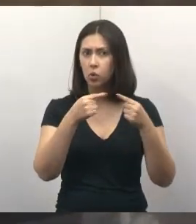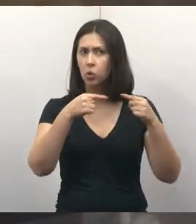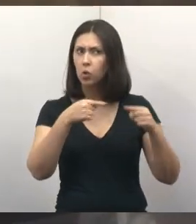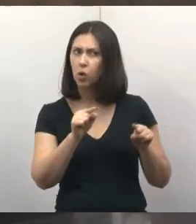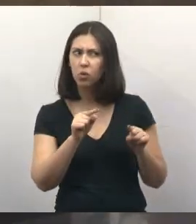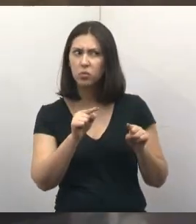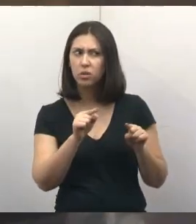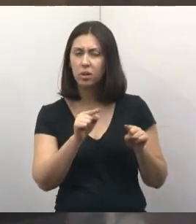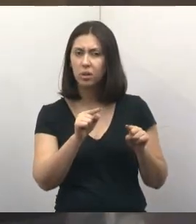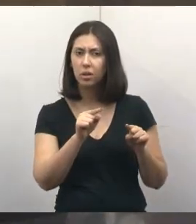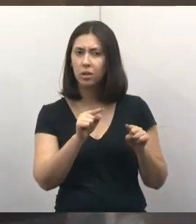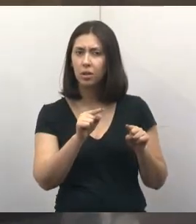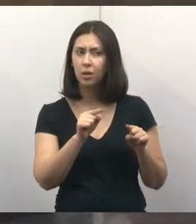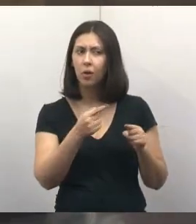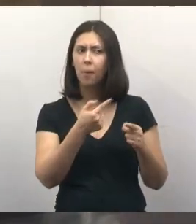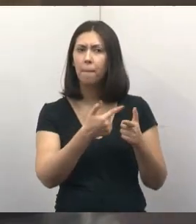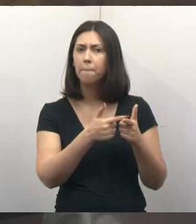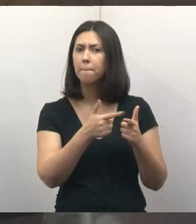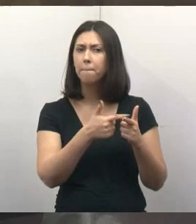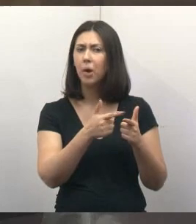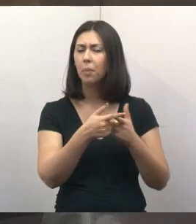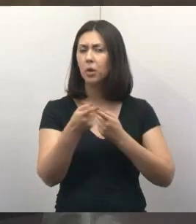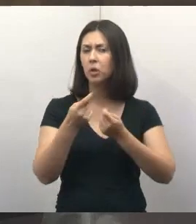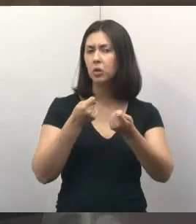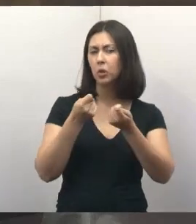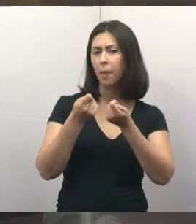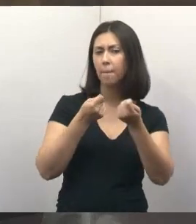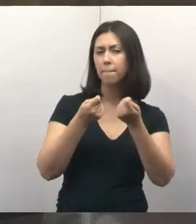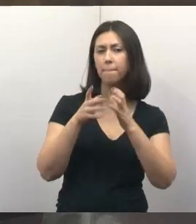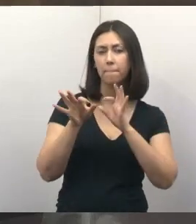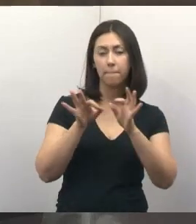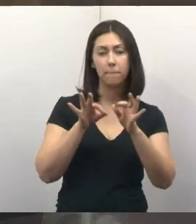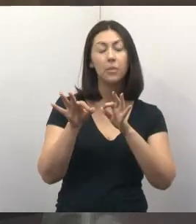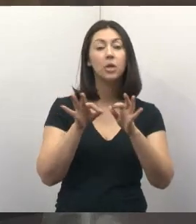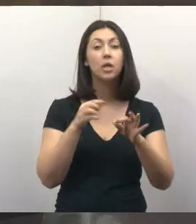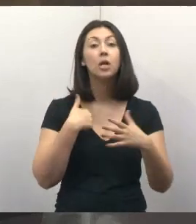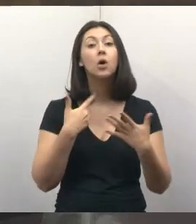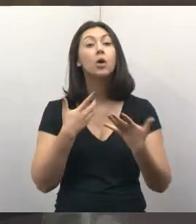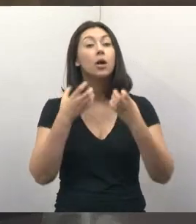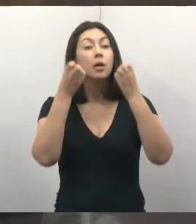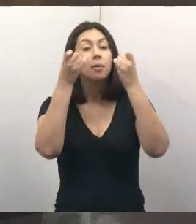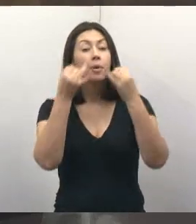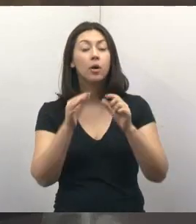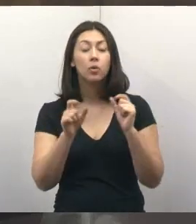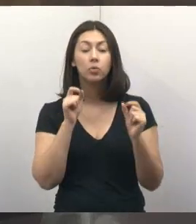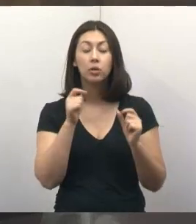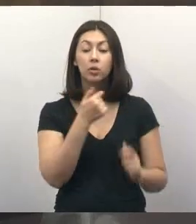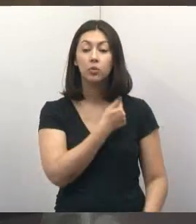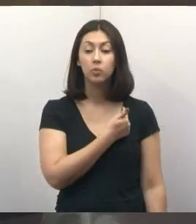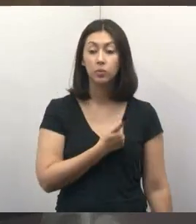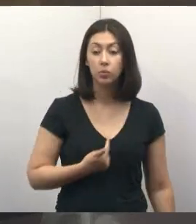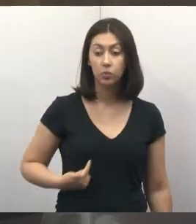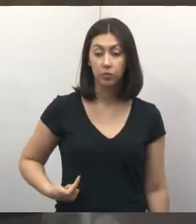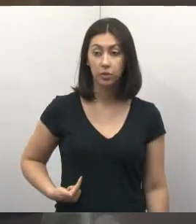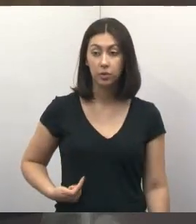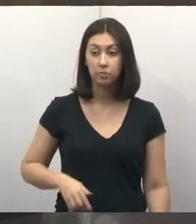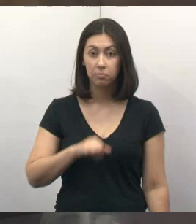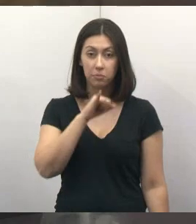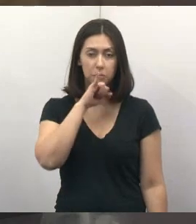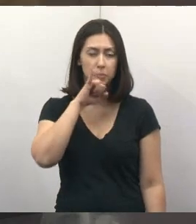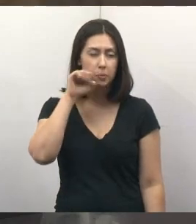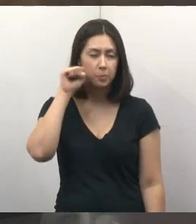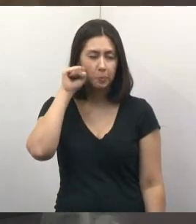diretor de Jacareí. Quero deixar bem claro aqui que o governo, o Isaías